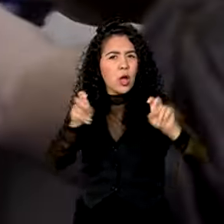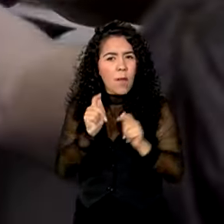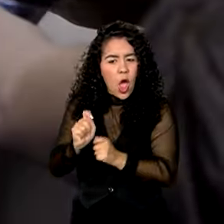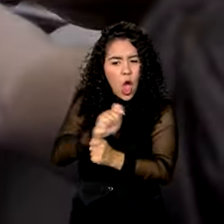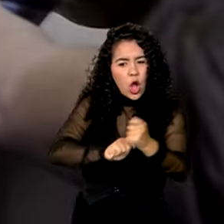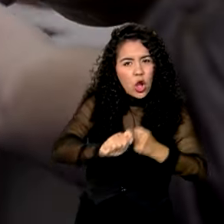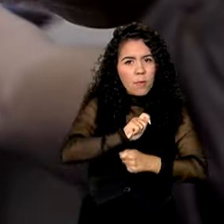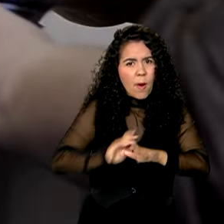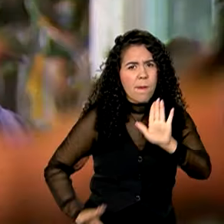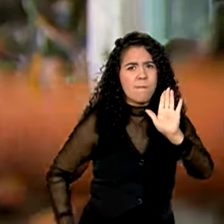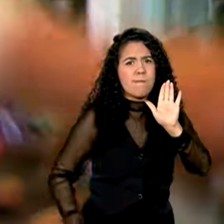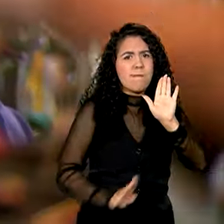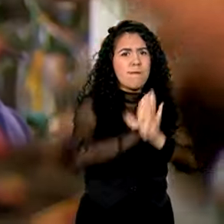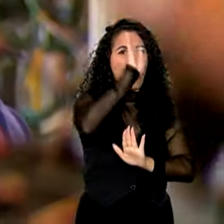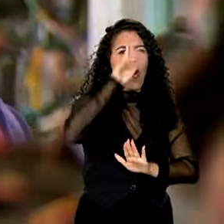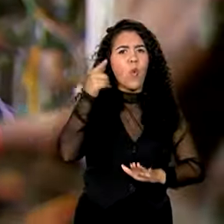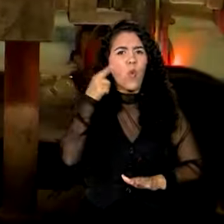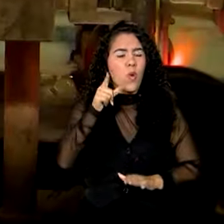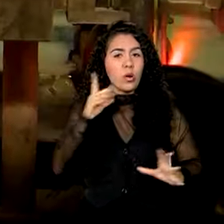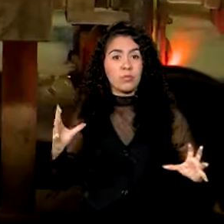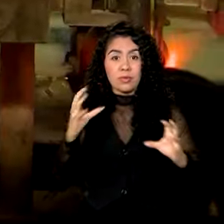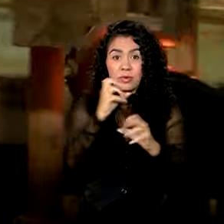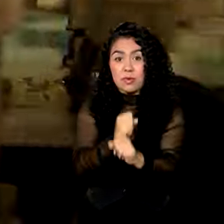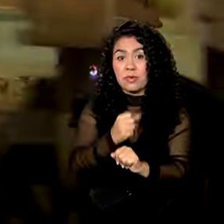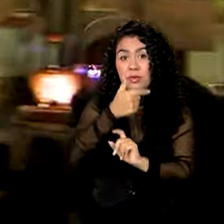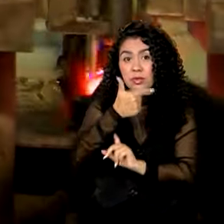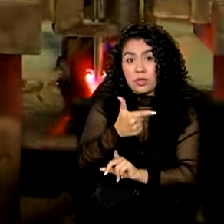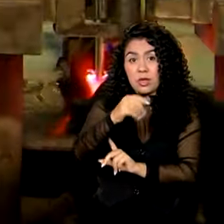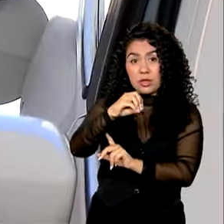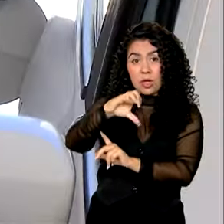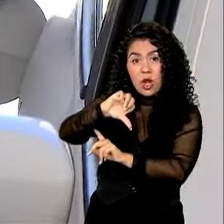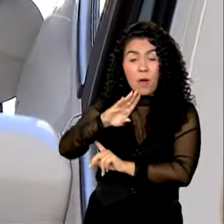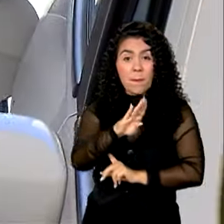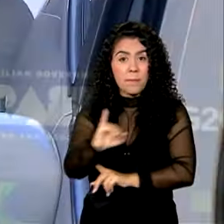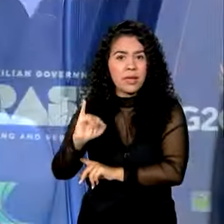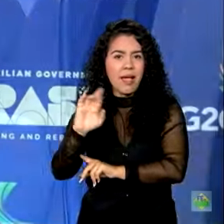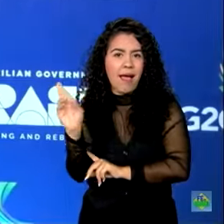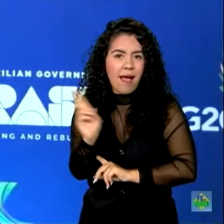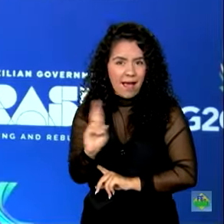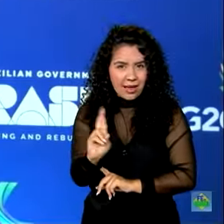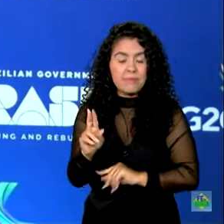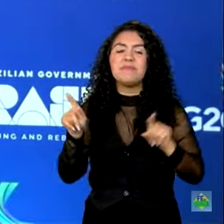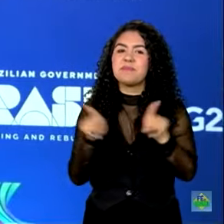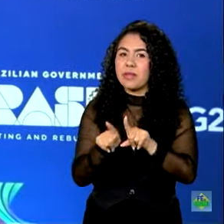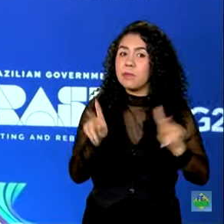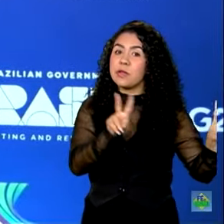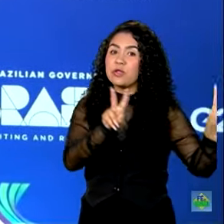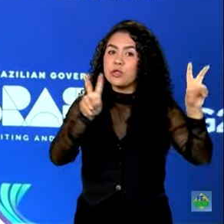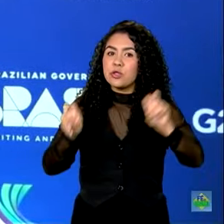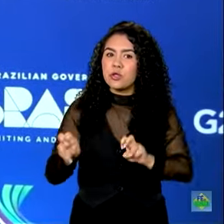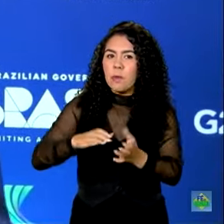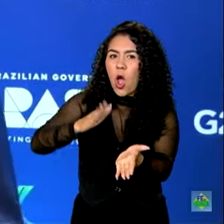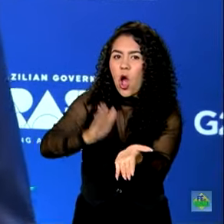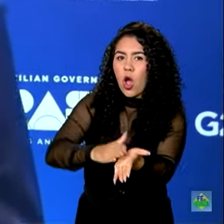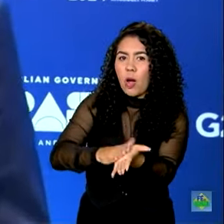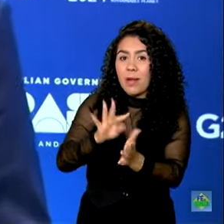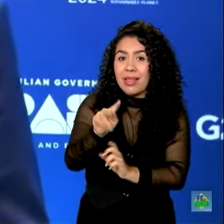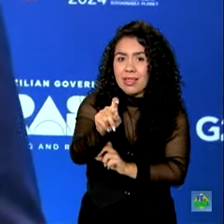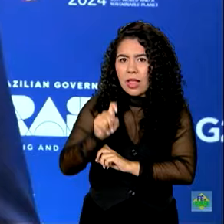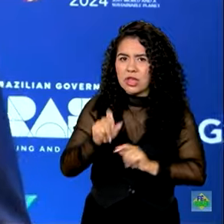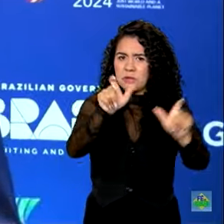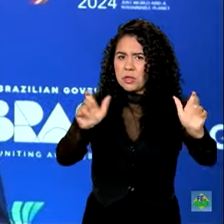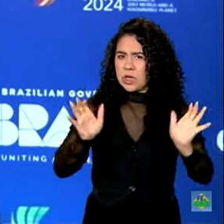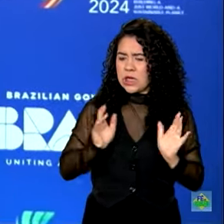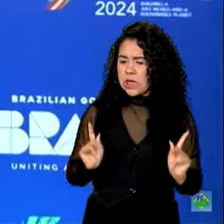recorde histórico em junho, com quase 209 bilhões de reais. E ainda, taxação dos super ricos